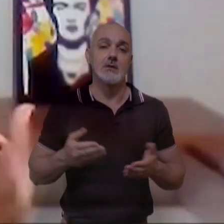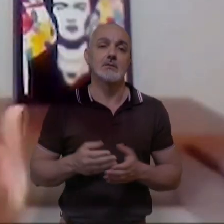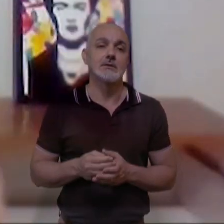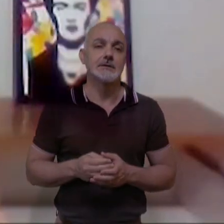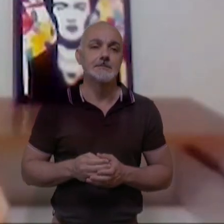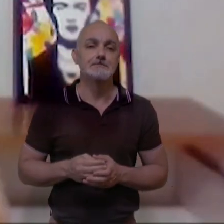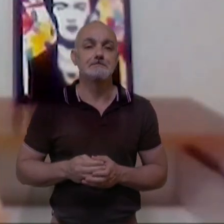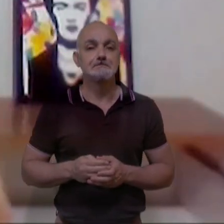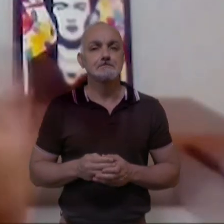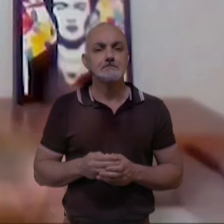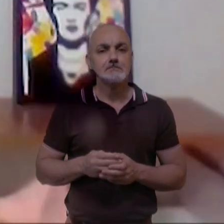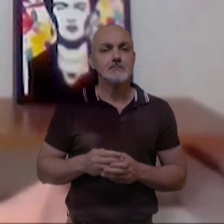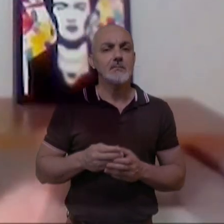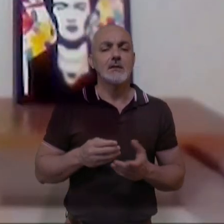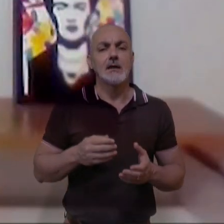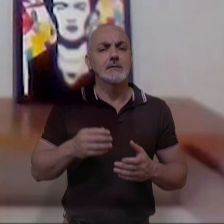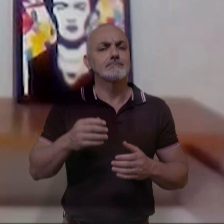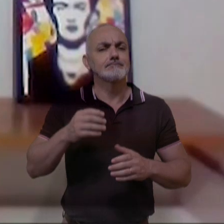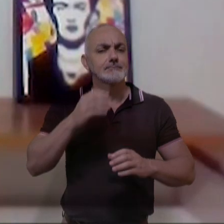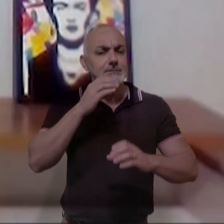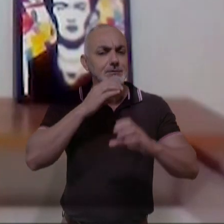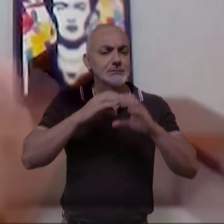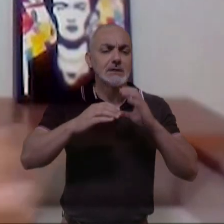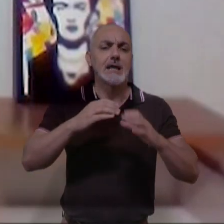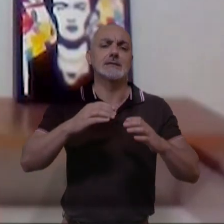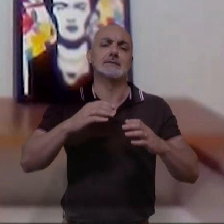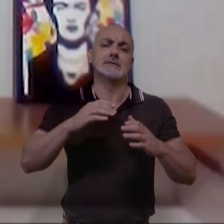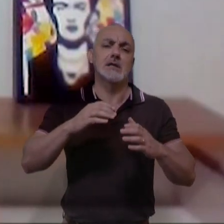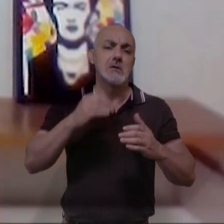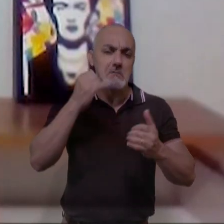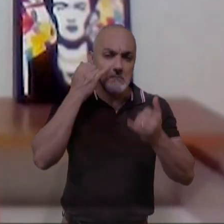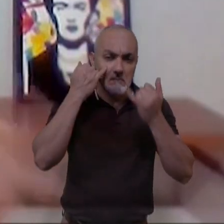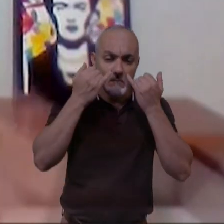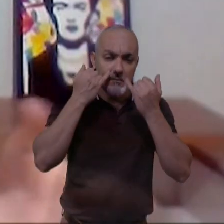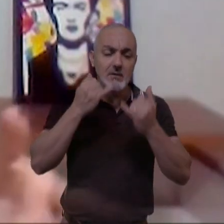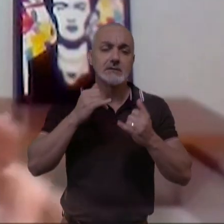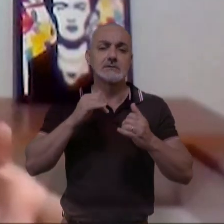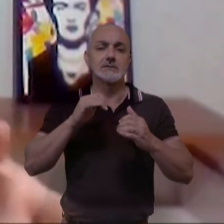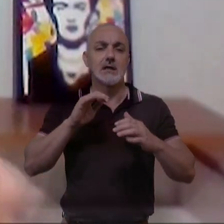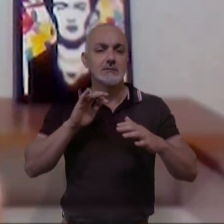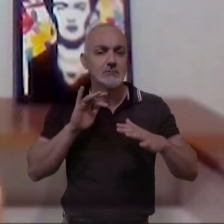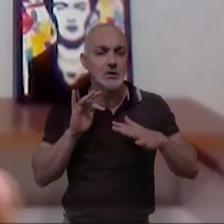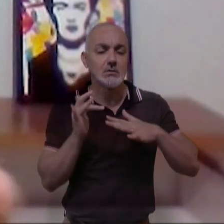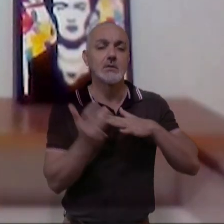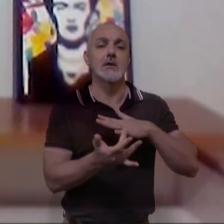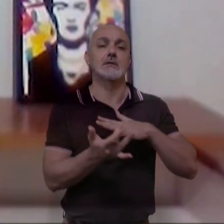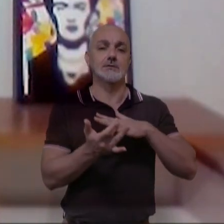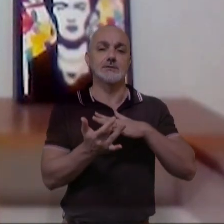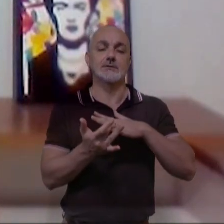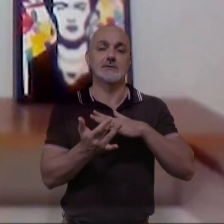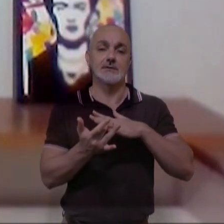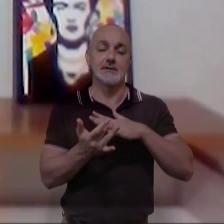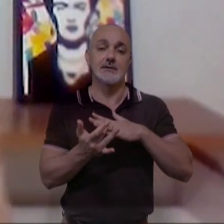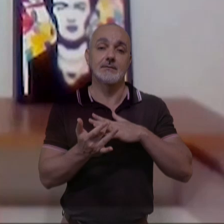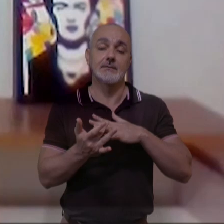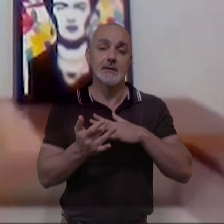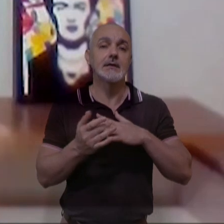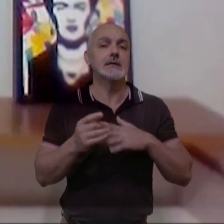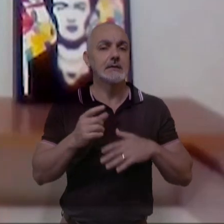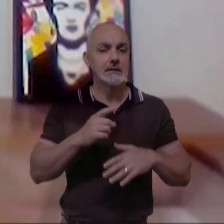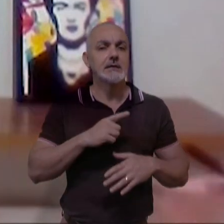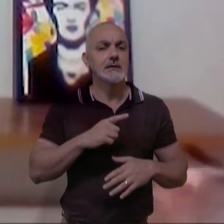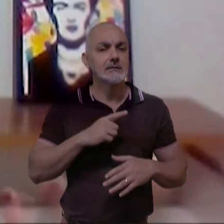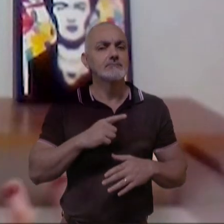utilização dos meios de comunicação, né, informação, as redes sociais, isso